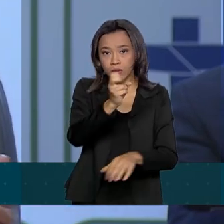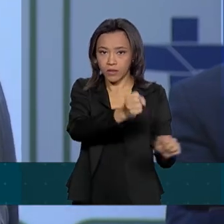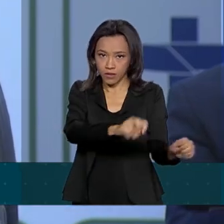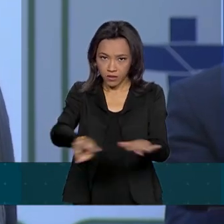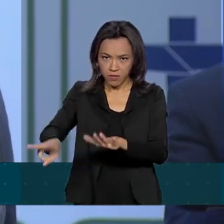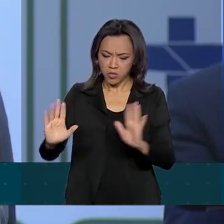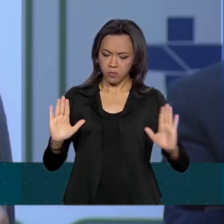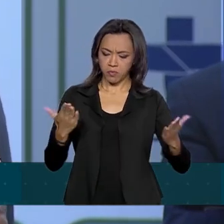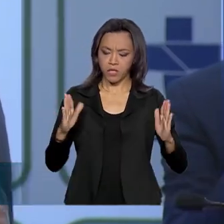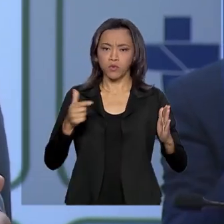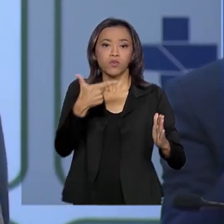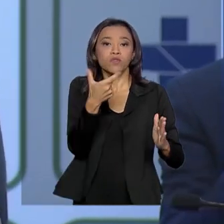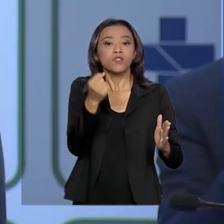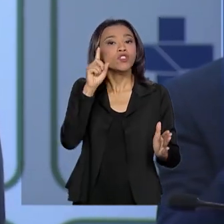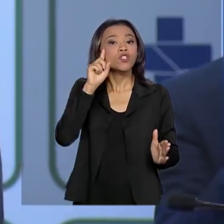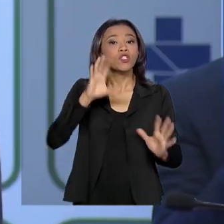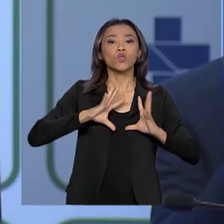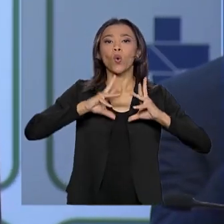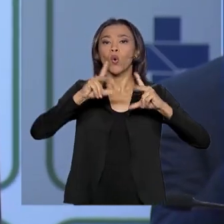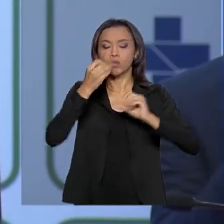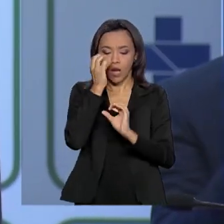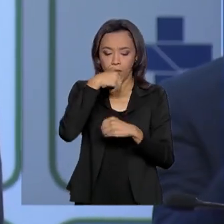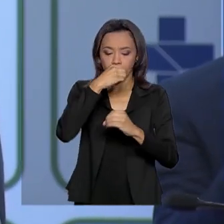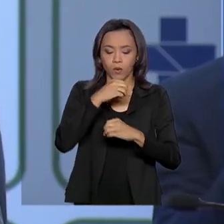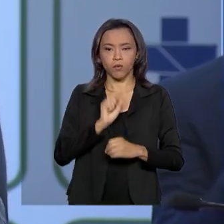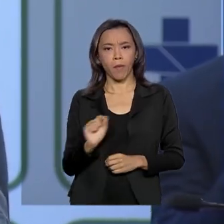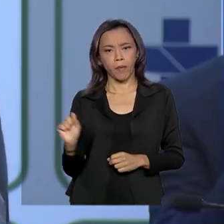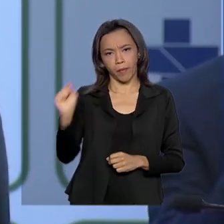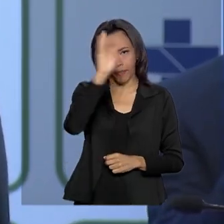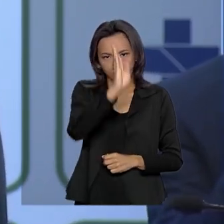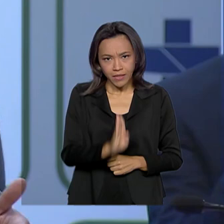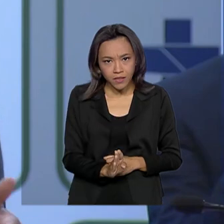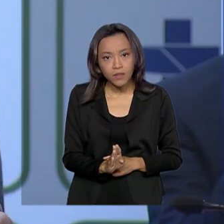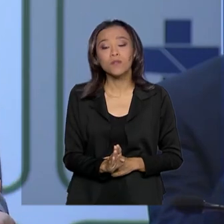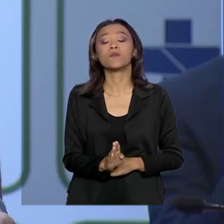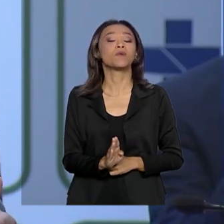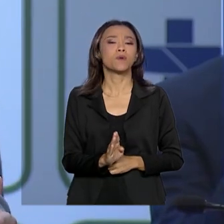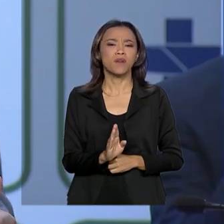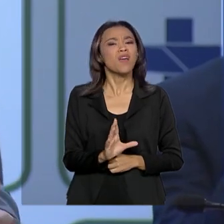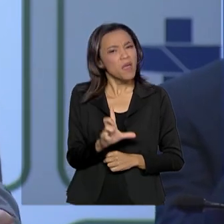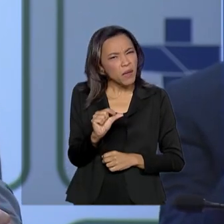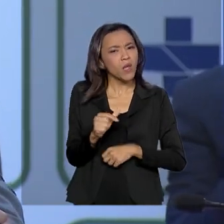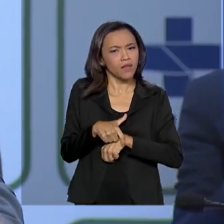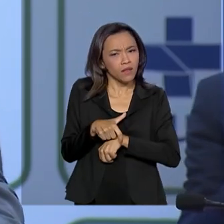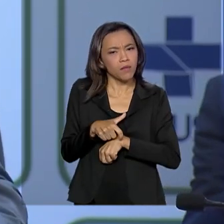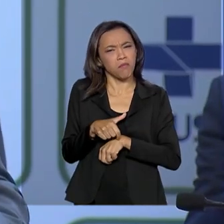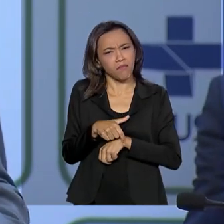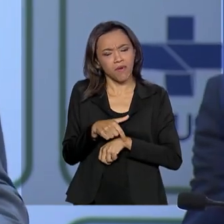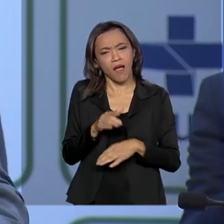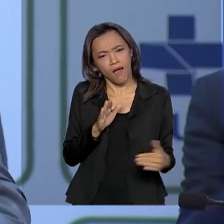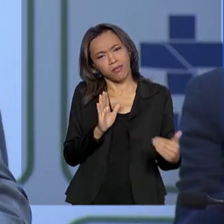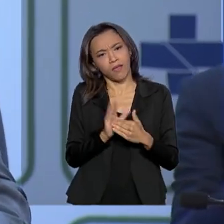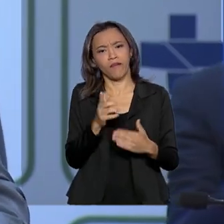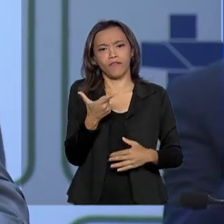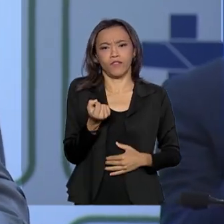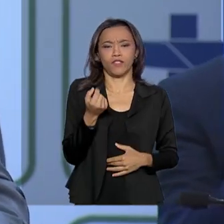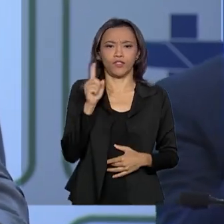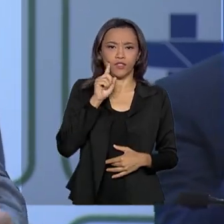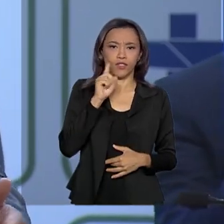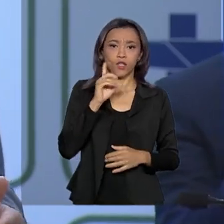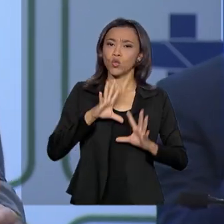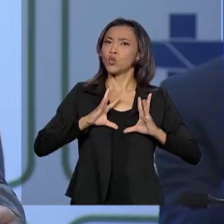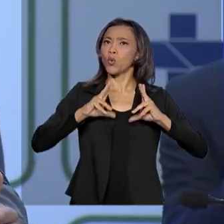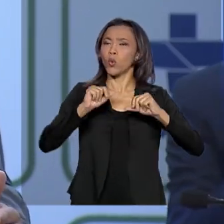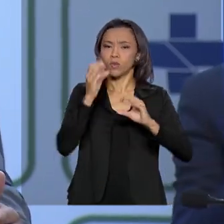no máximo, teremos todos os laboratórios centrais do Brasil. Esperamos que em menos tempo, mas no máximo 20 dias, teremos